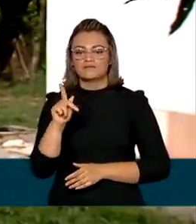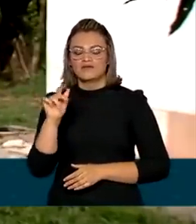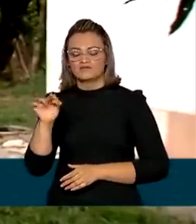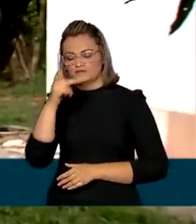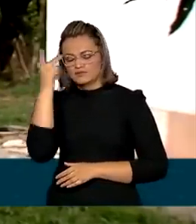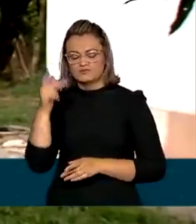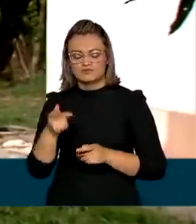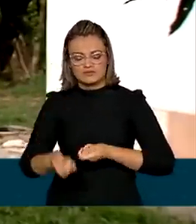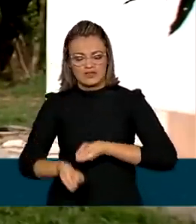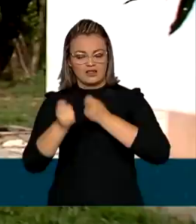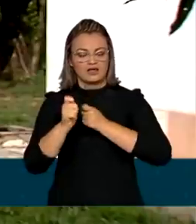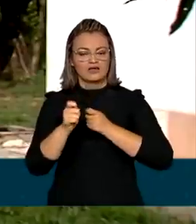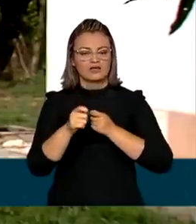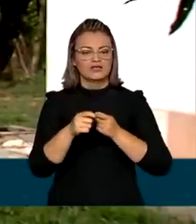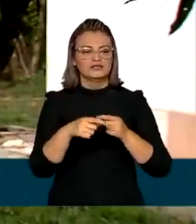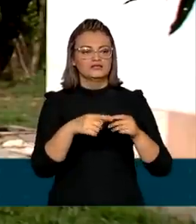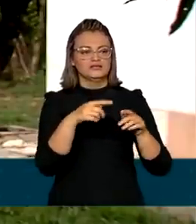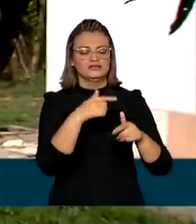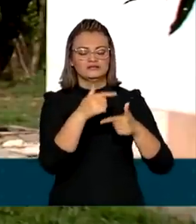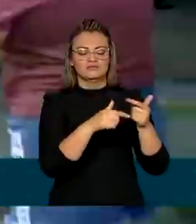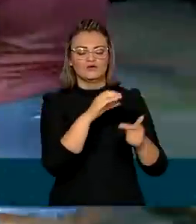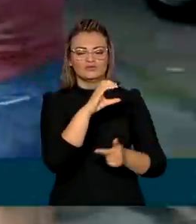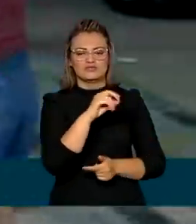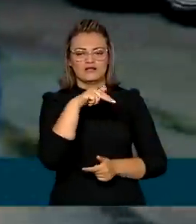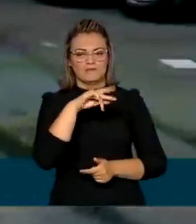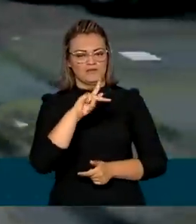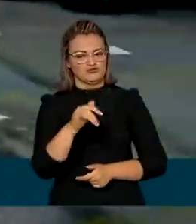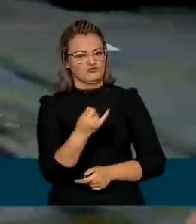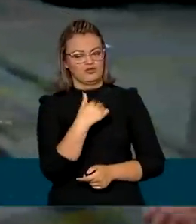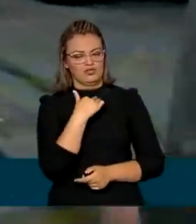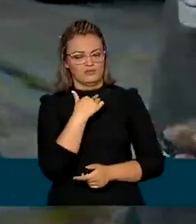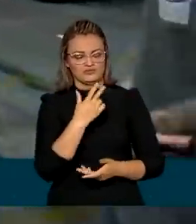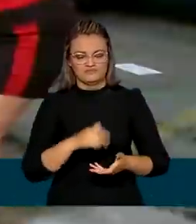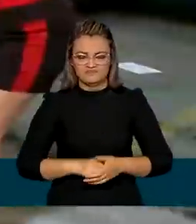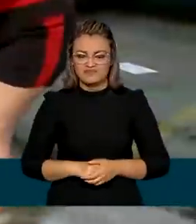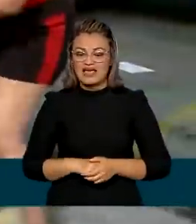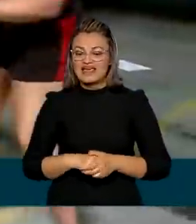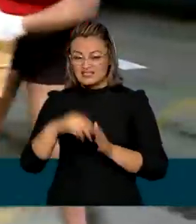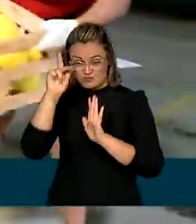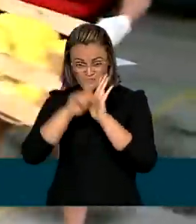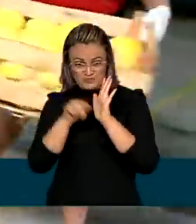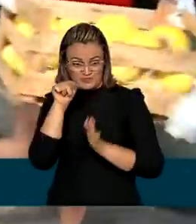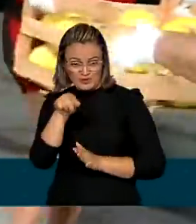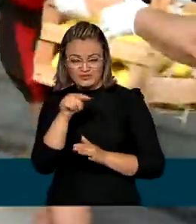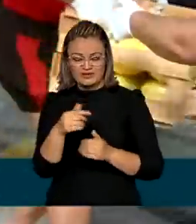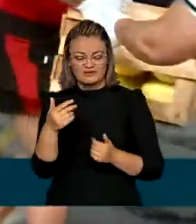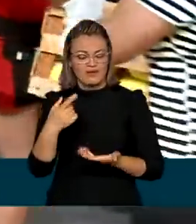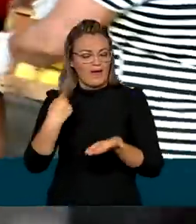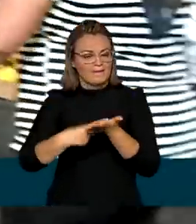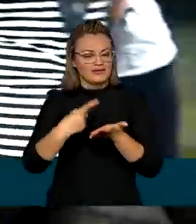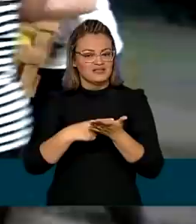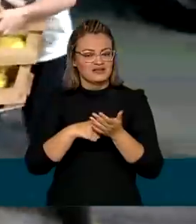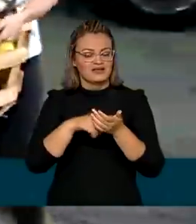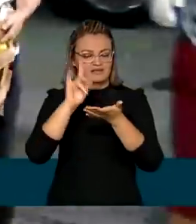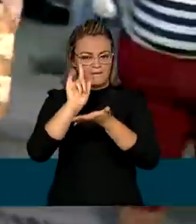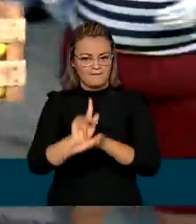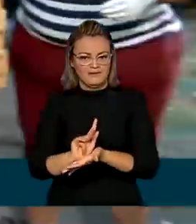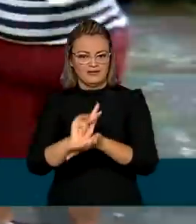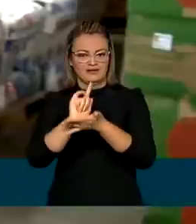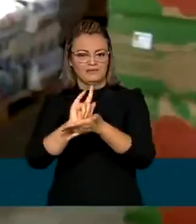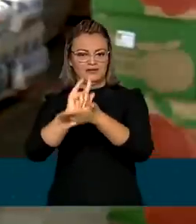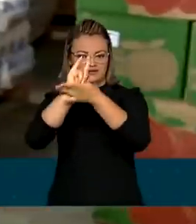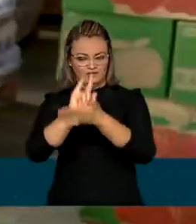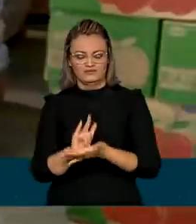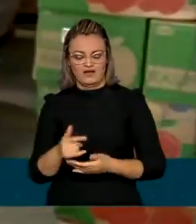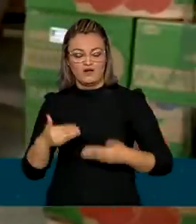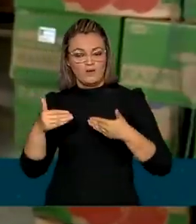pescador vinculado a algum CNPJ. O Brasil Fraterno é resultado de uma parceria entre o Pátria Voluntária, o Ministério